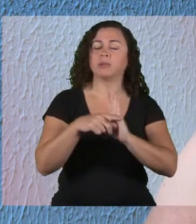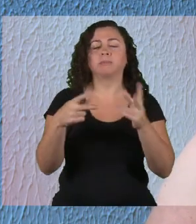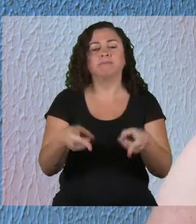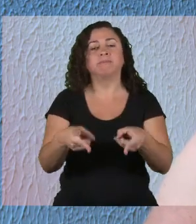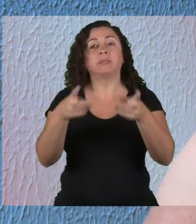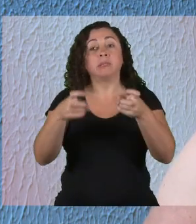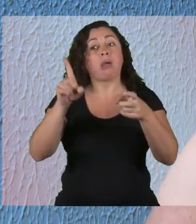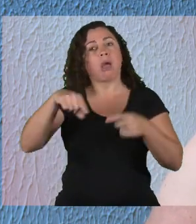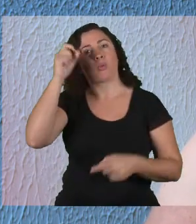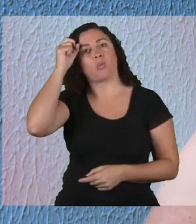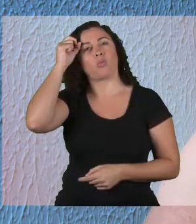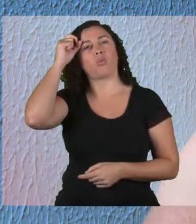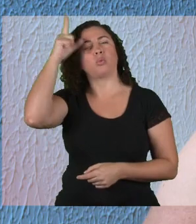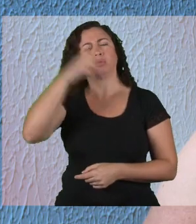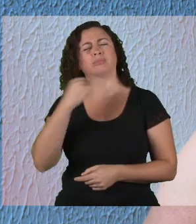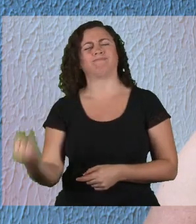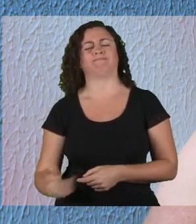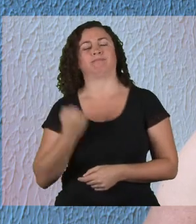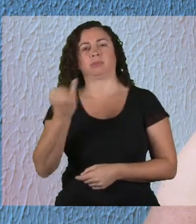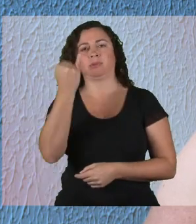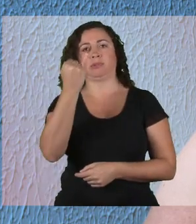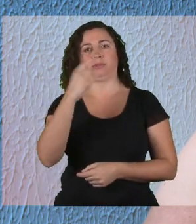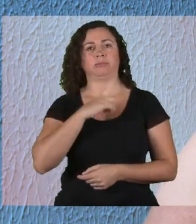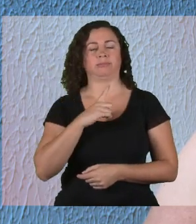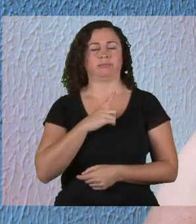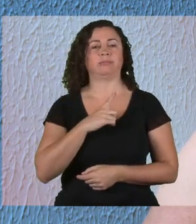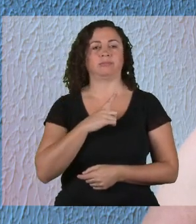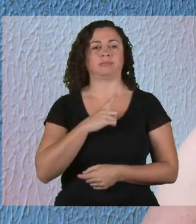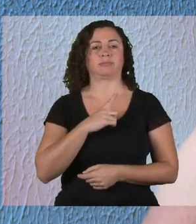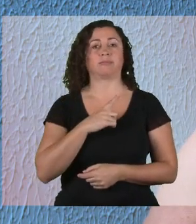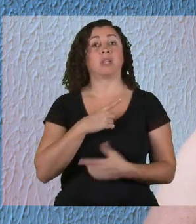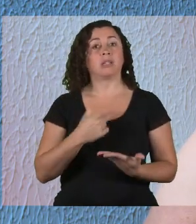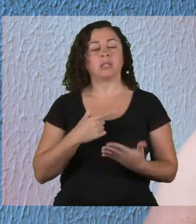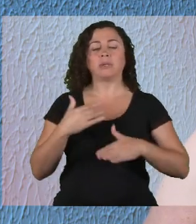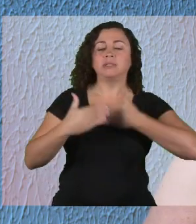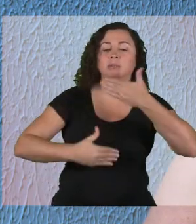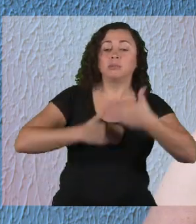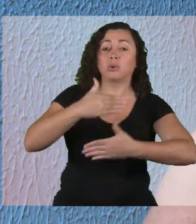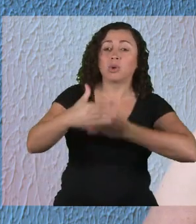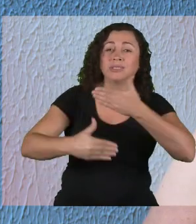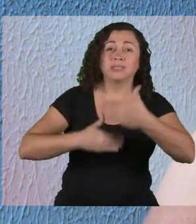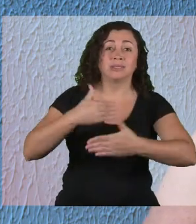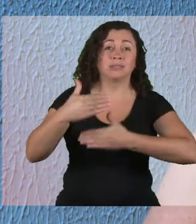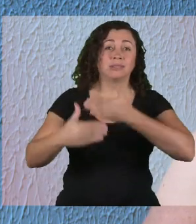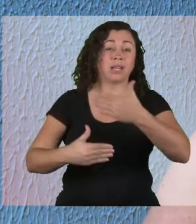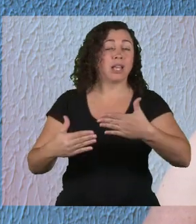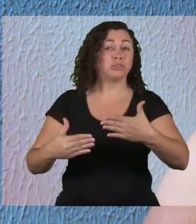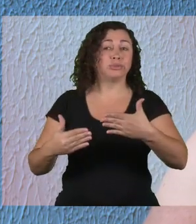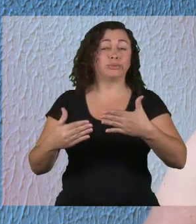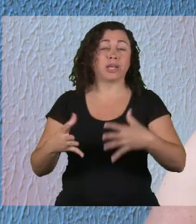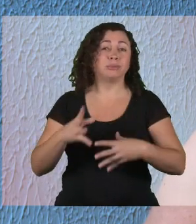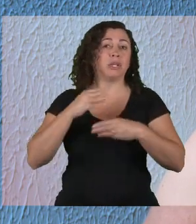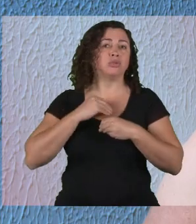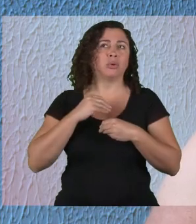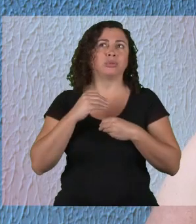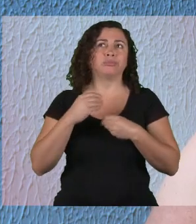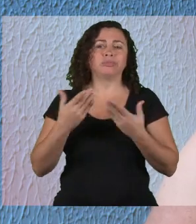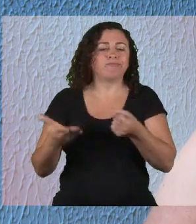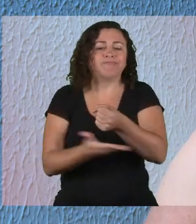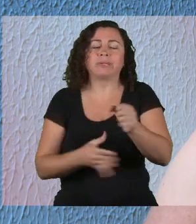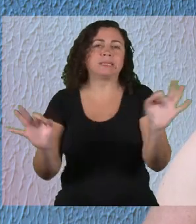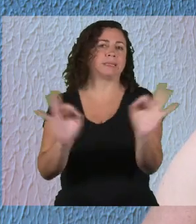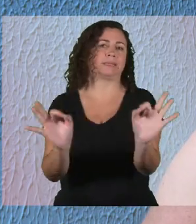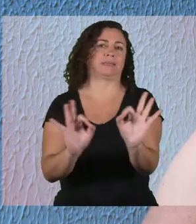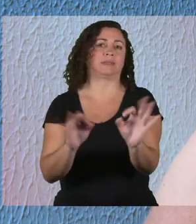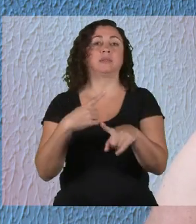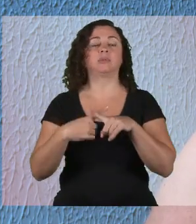considerada na riqueza cultural que ela traz para o país. E o processo assimilatório, nesse caso, não tem base nenhuma,